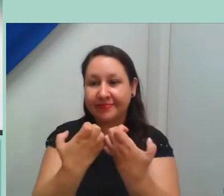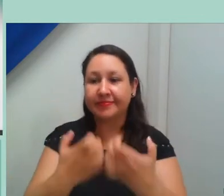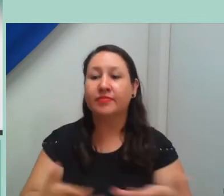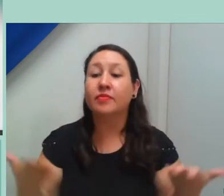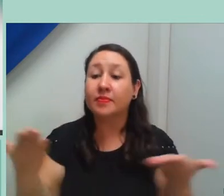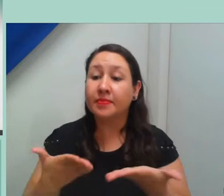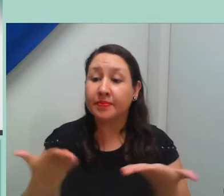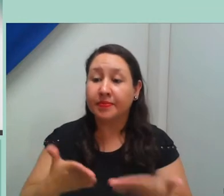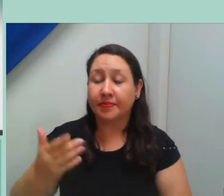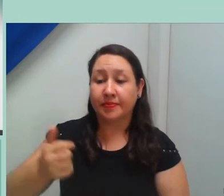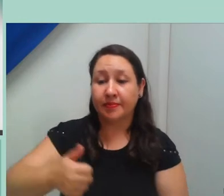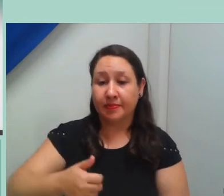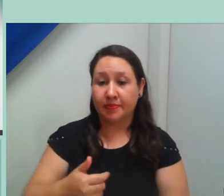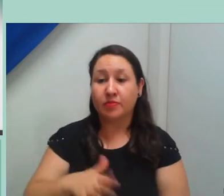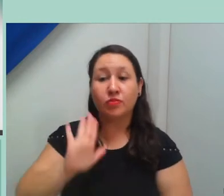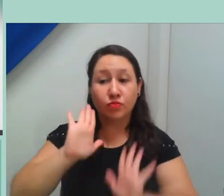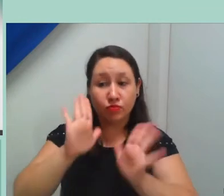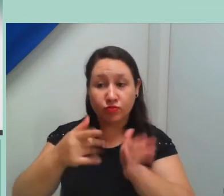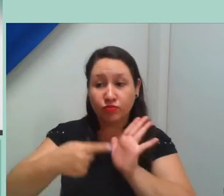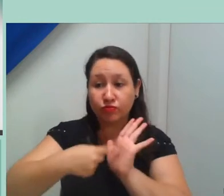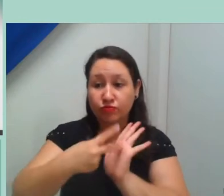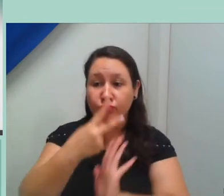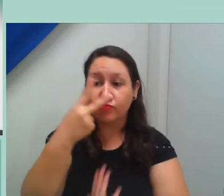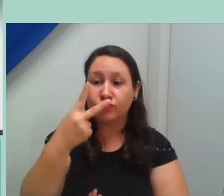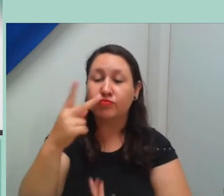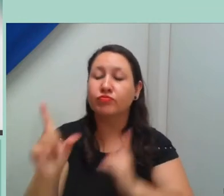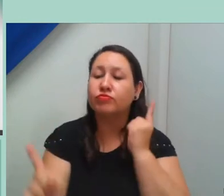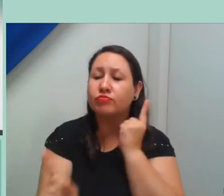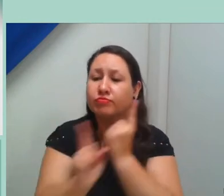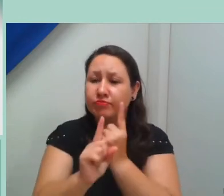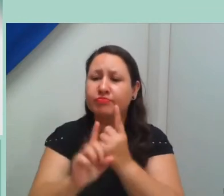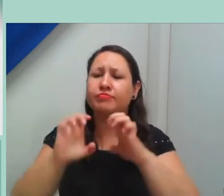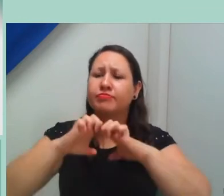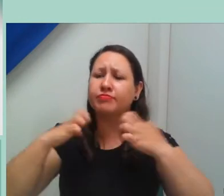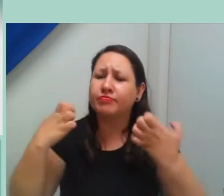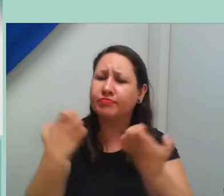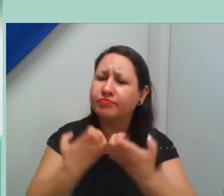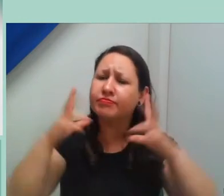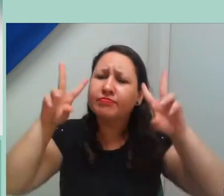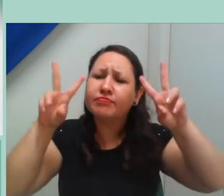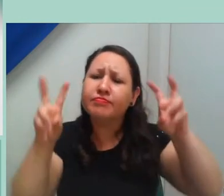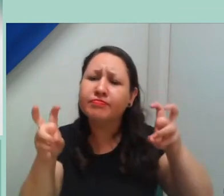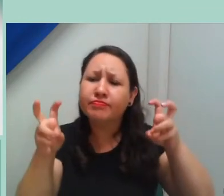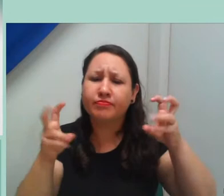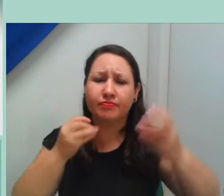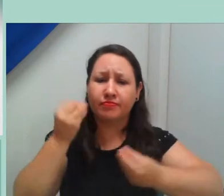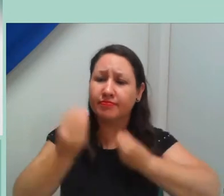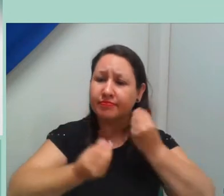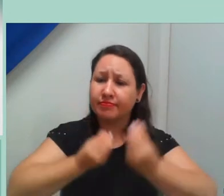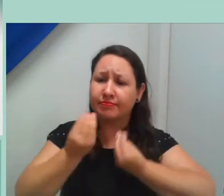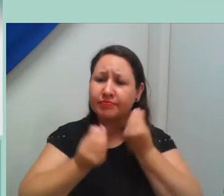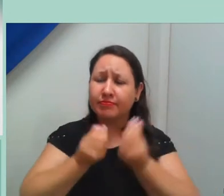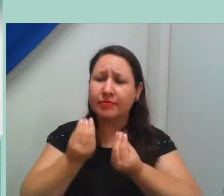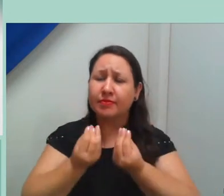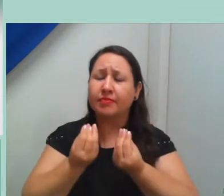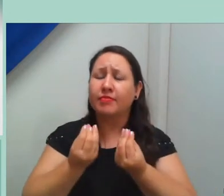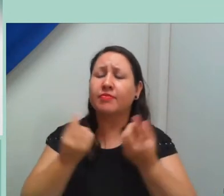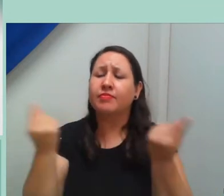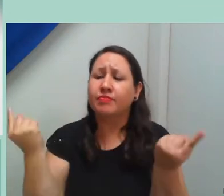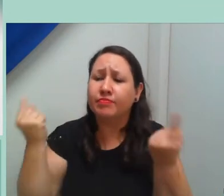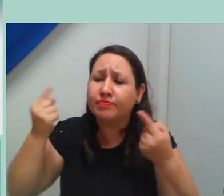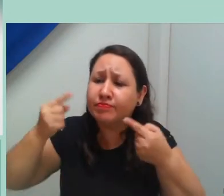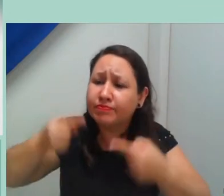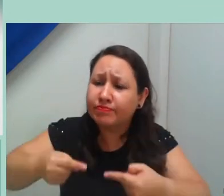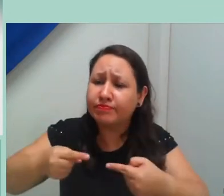tem como objetivo principal discutir sobre os desafios da pós-graduação pós-pandemia, assim